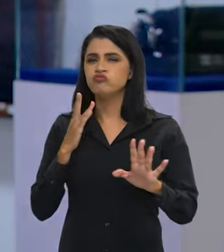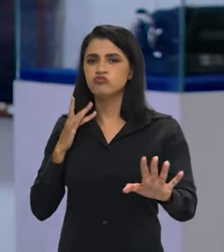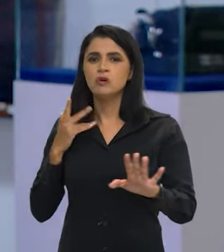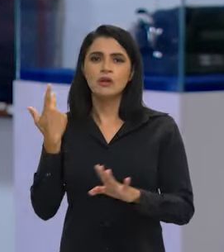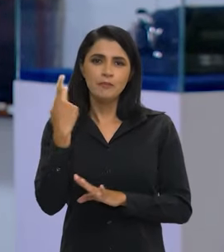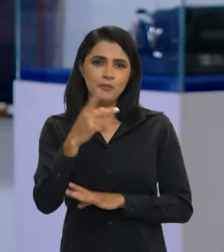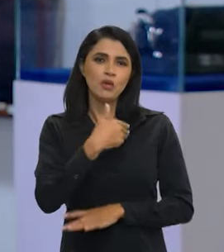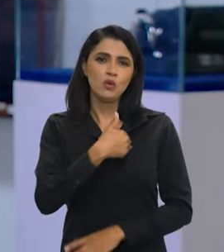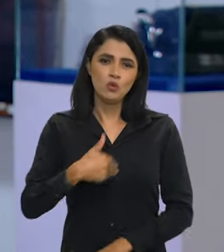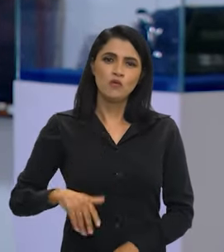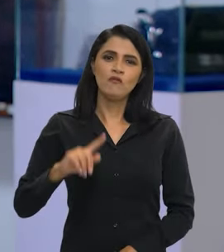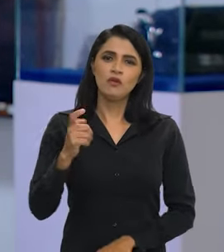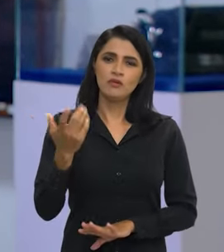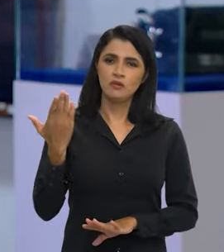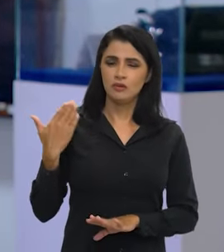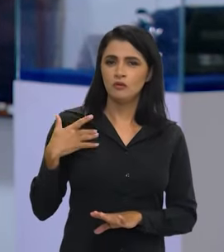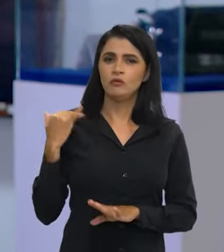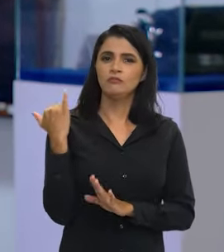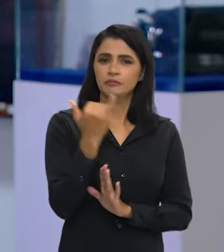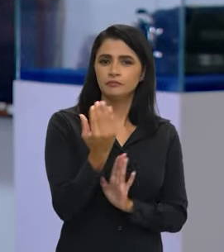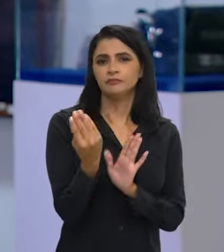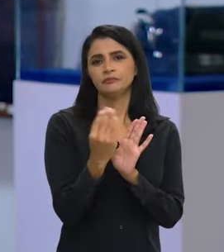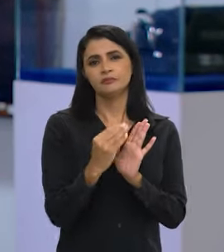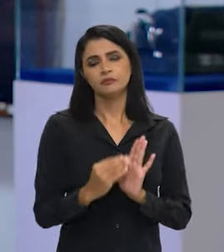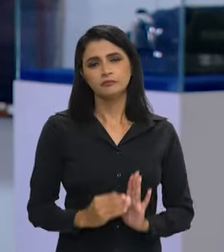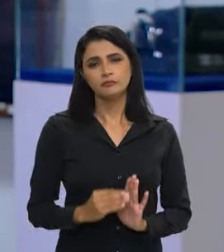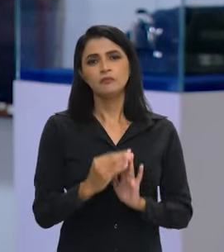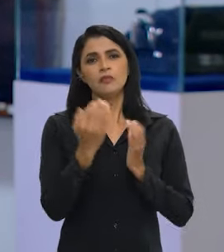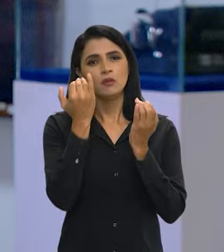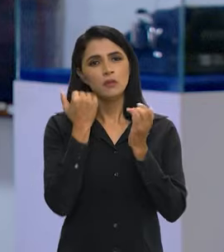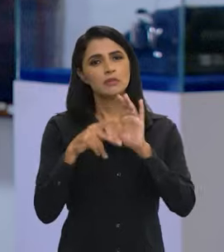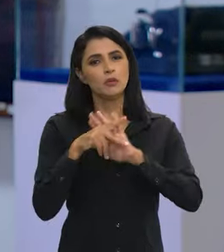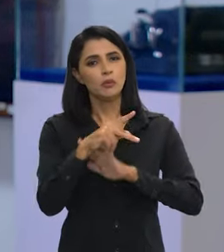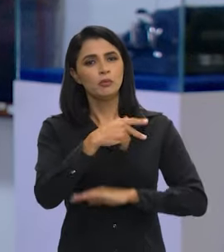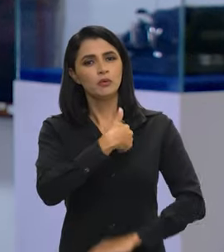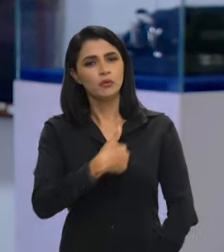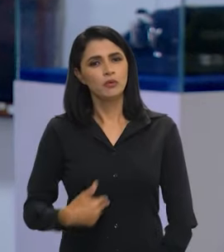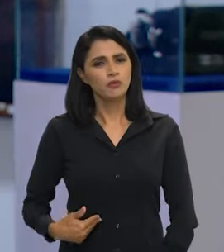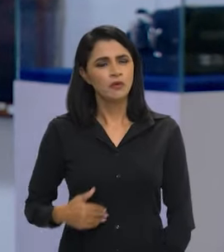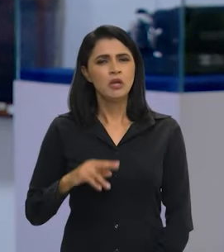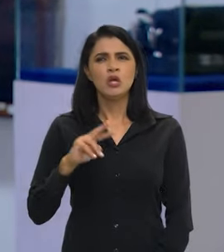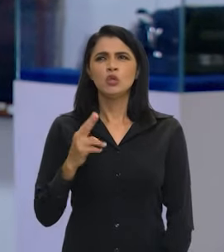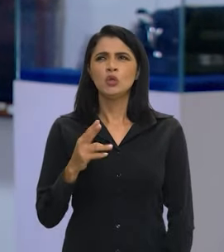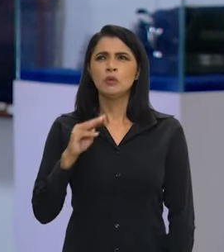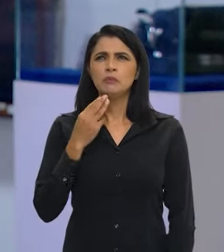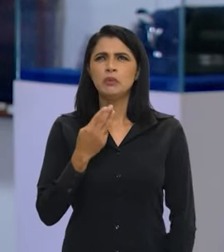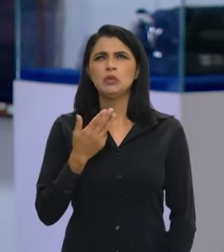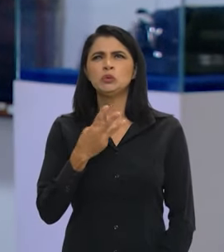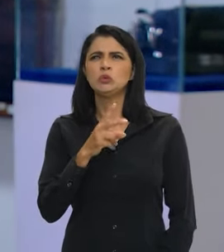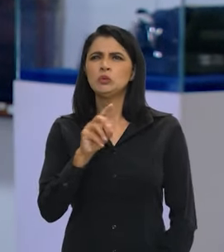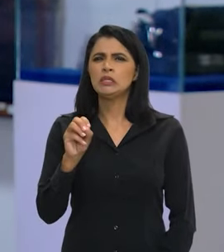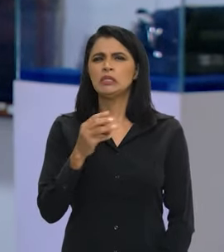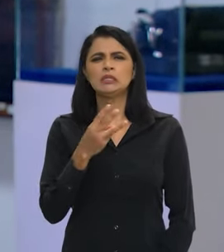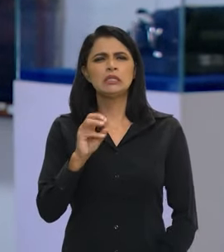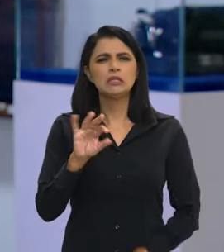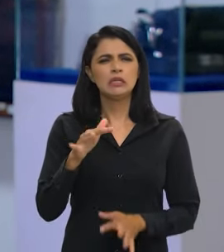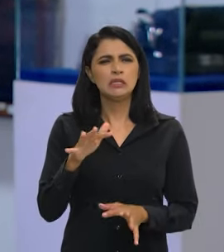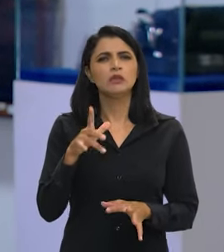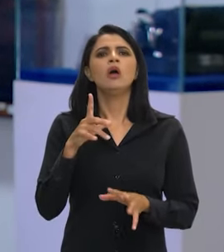pelo governo anterior, na sua remessa de dados ao governo, 2 milhões e 200, 2 milhões e 300.